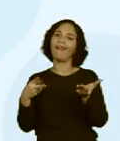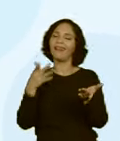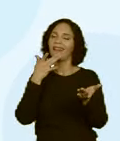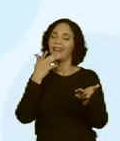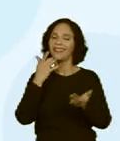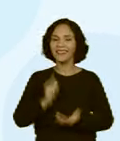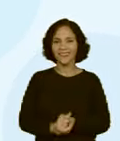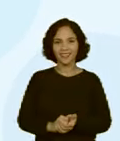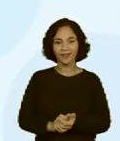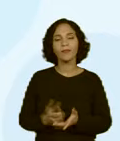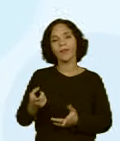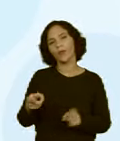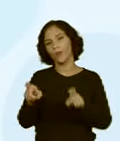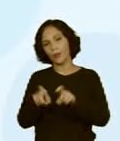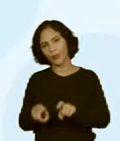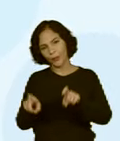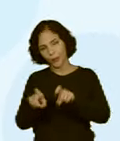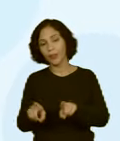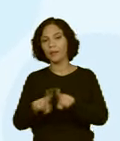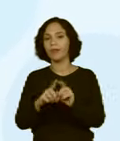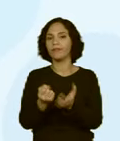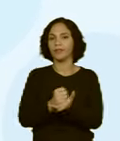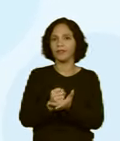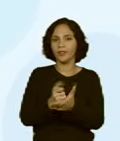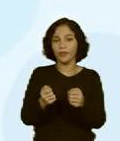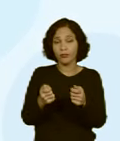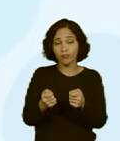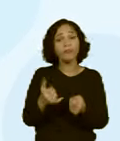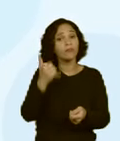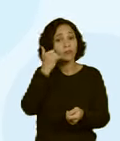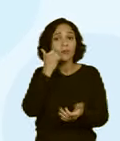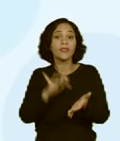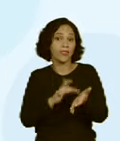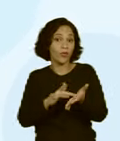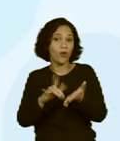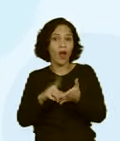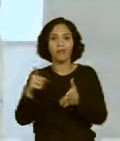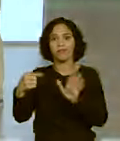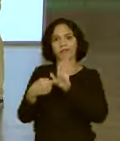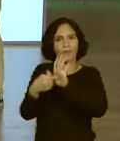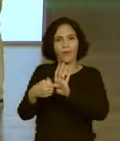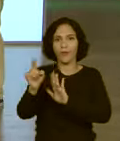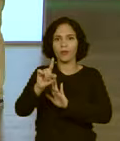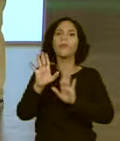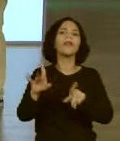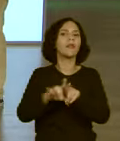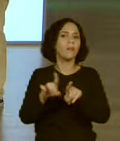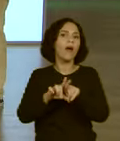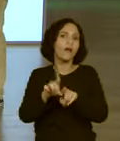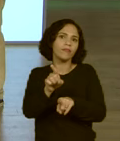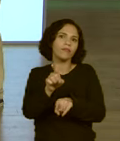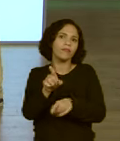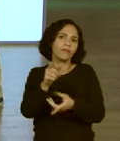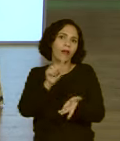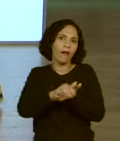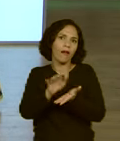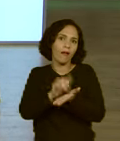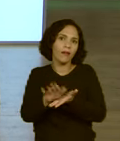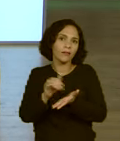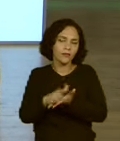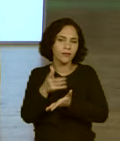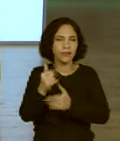É, então. Tem aqui o computador, tem o videogame, o próprio celular, que não está aqui, mas que também ocupa, né?